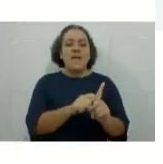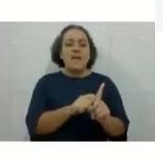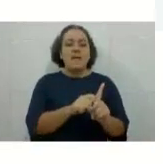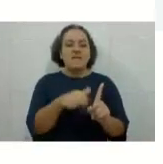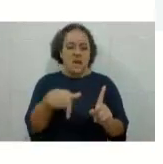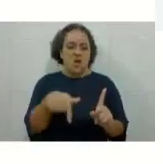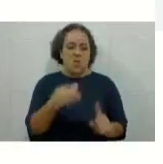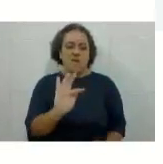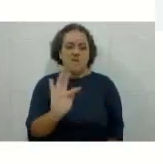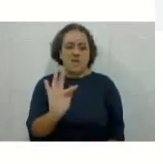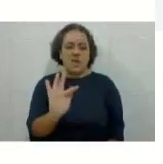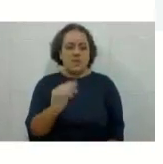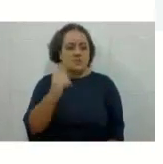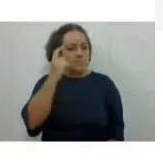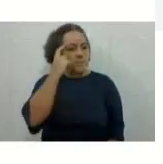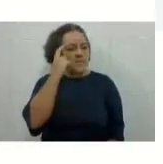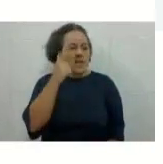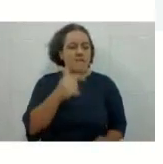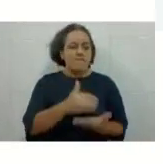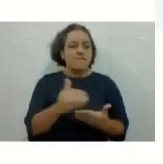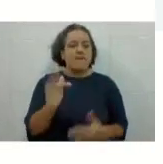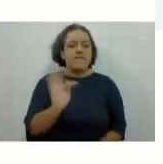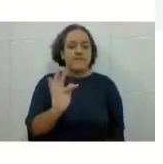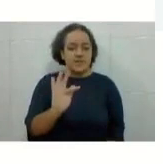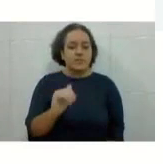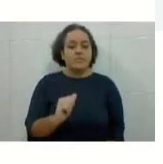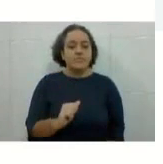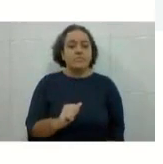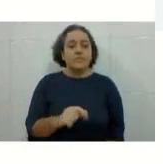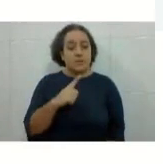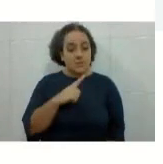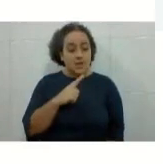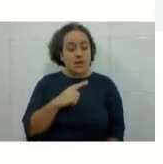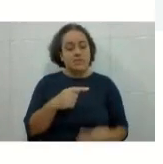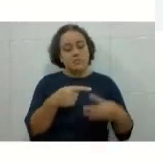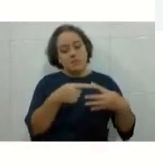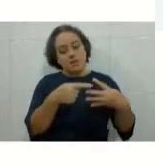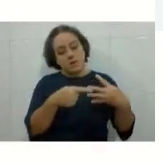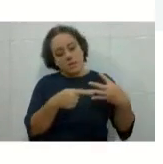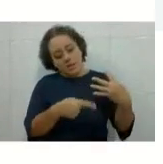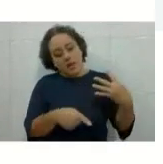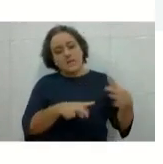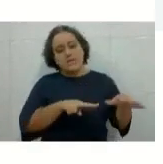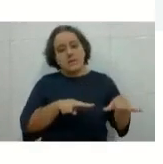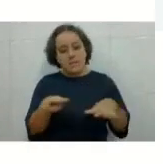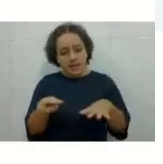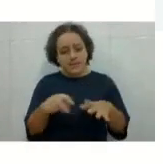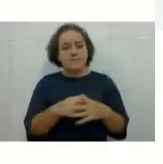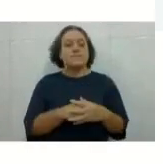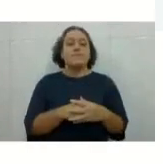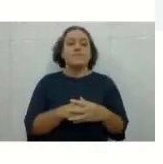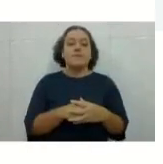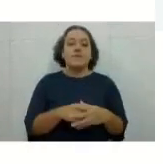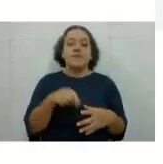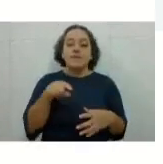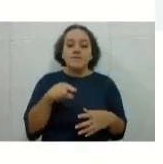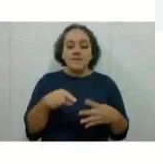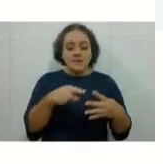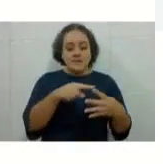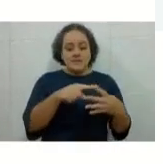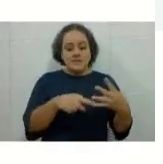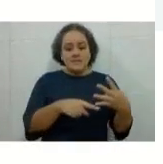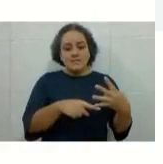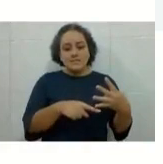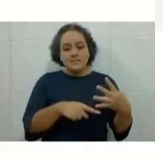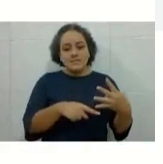pensar que isso aqui é o mês de fevereiro. Então, temos aqui, uma, duas, três, quatro semanas. Nessas quatro primeiras semanas, vocês têm